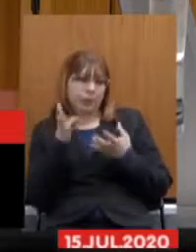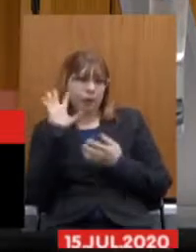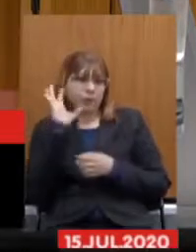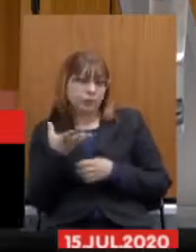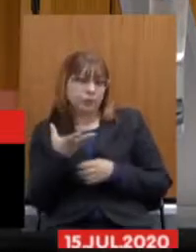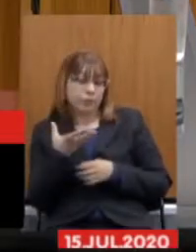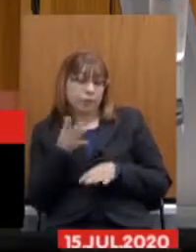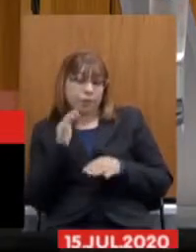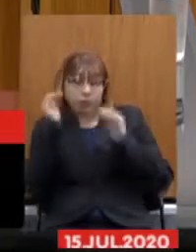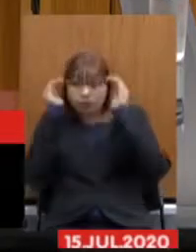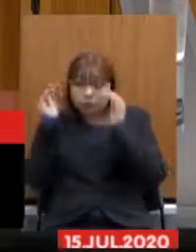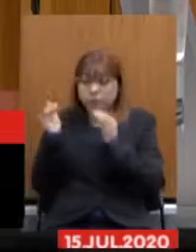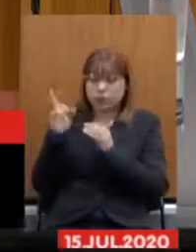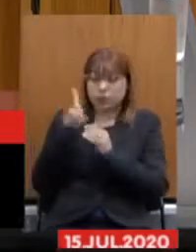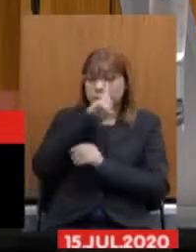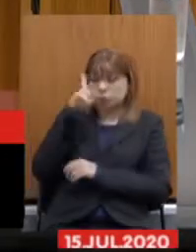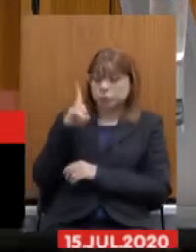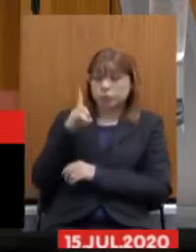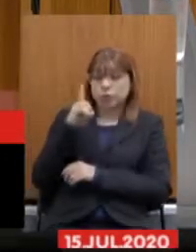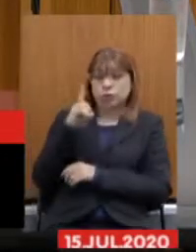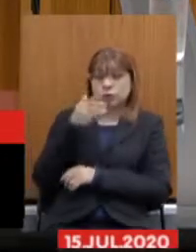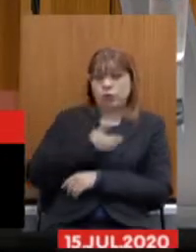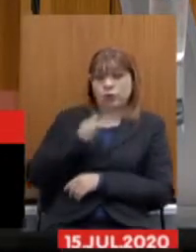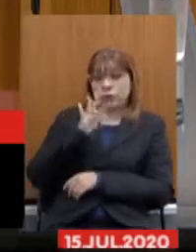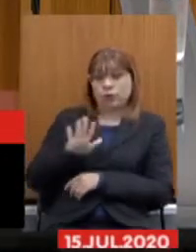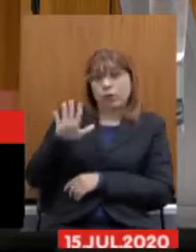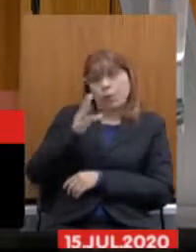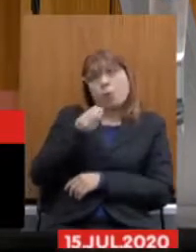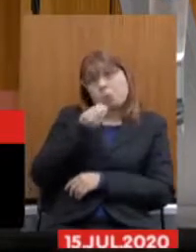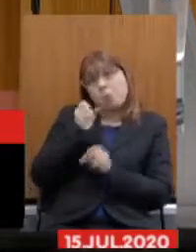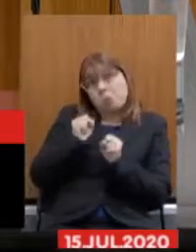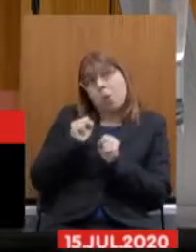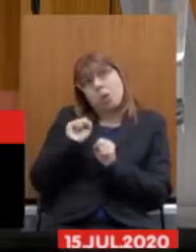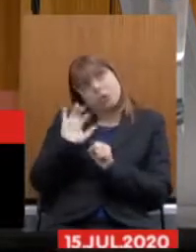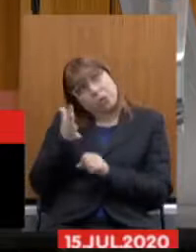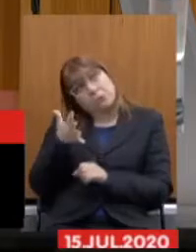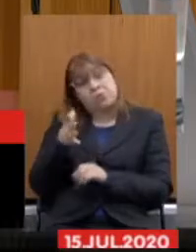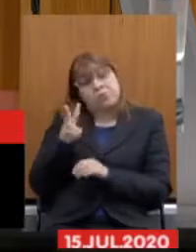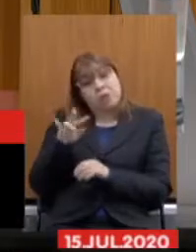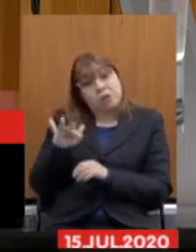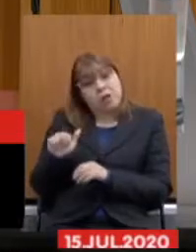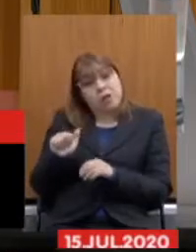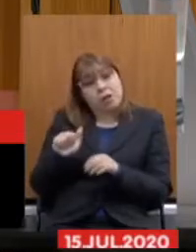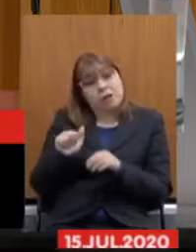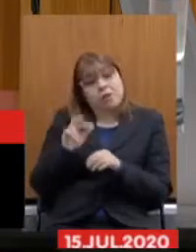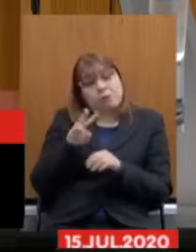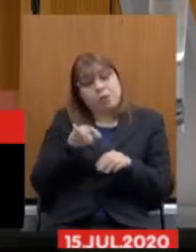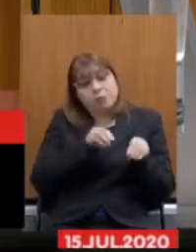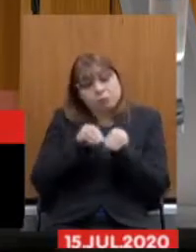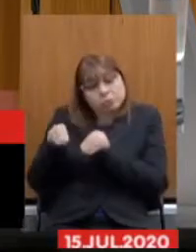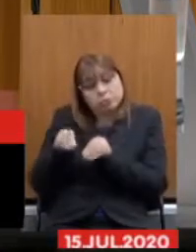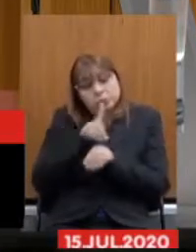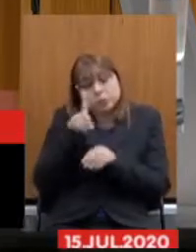pode ser inclusive postergada então por que não fazer um debate sério aberto